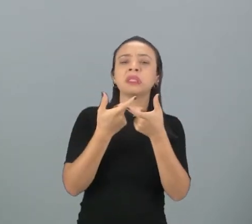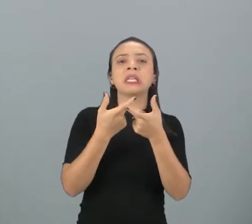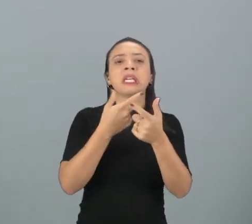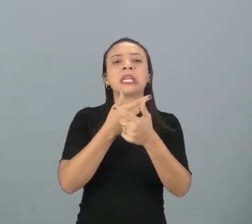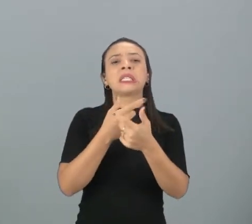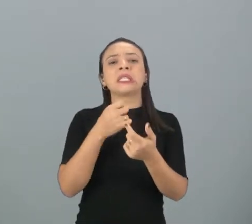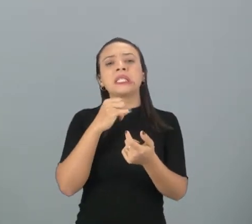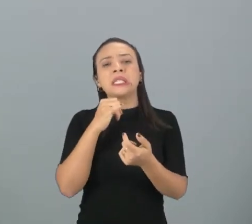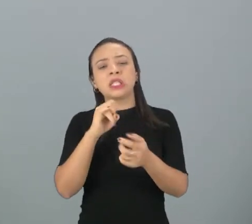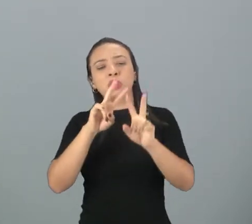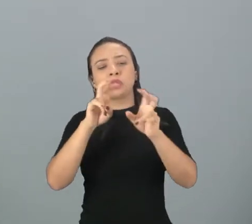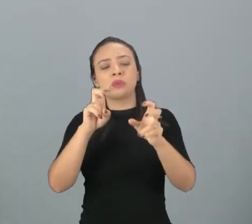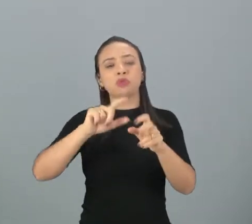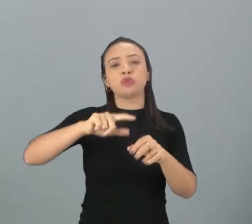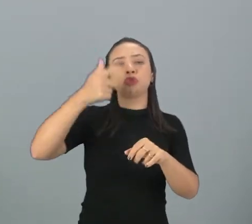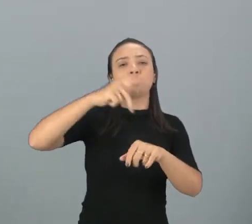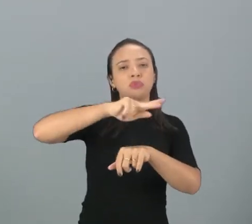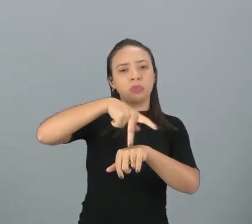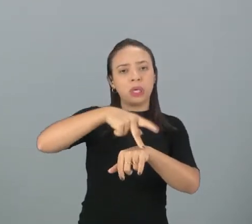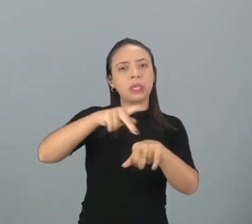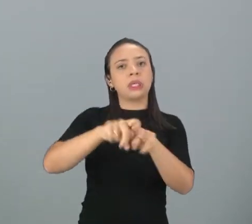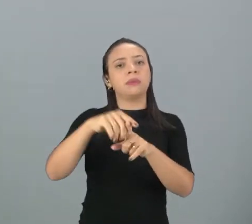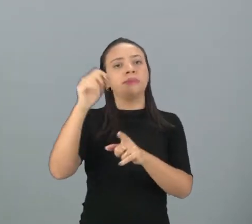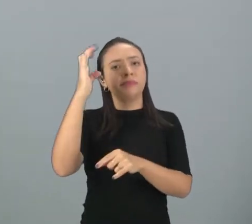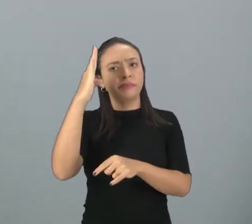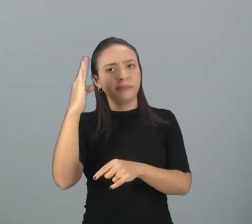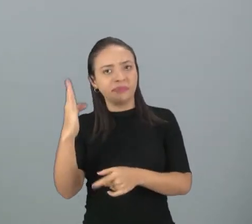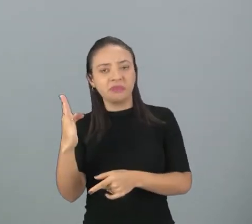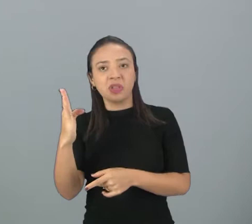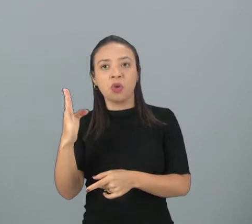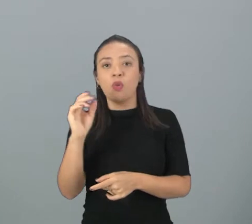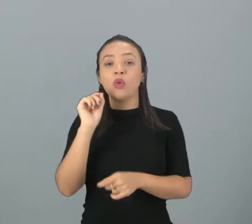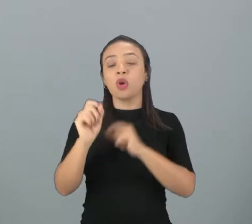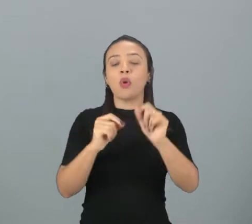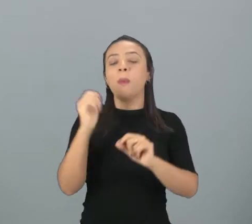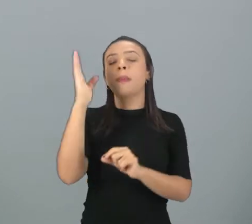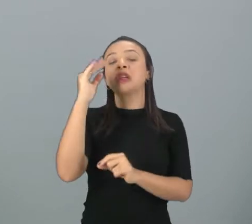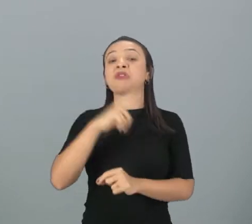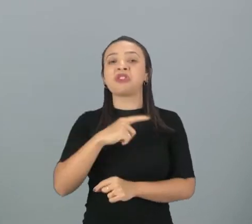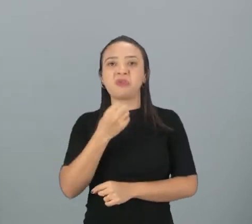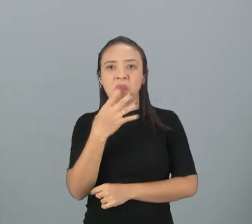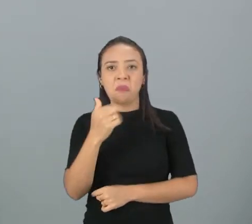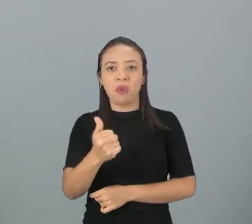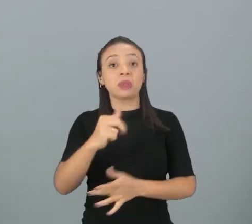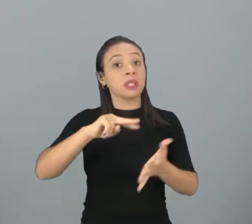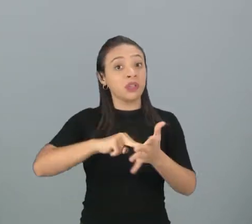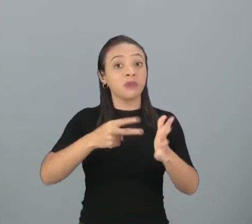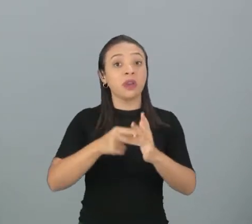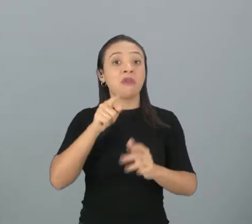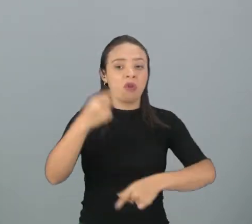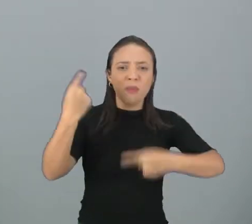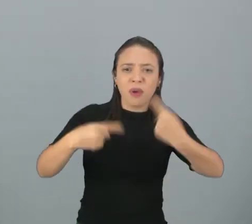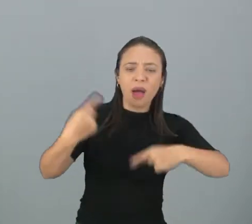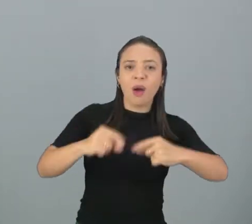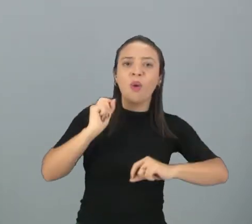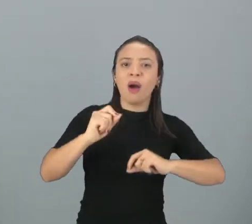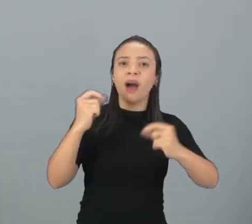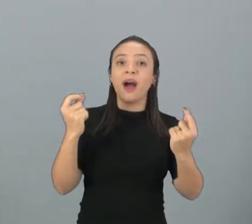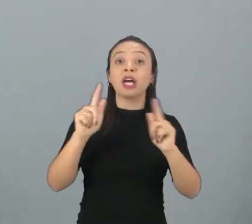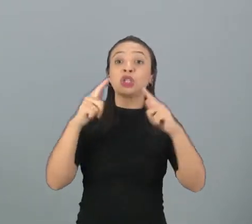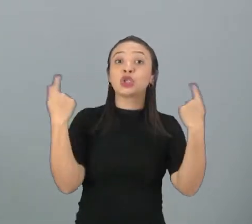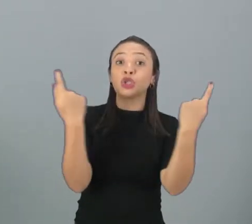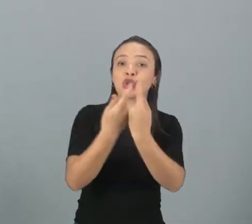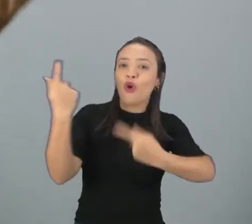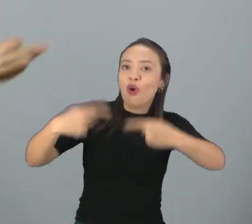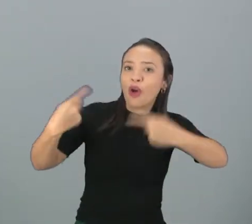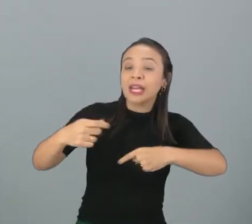outros países, discutindo sobre o Brasil e seus potenciais, você está discutindo geopolítica. E quando você